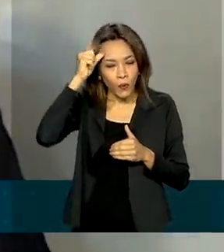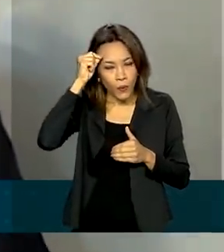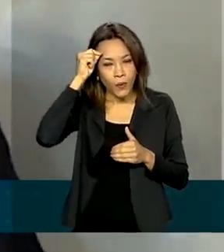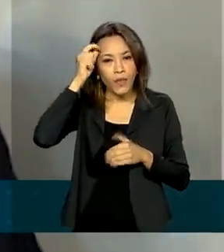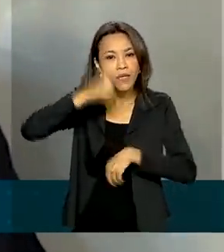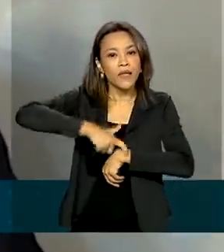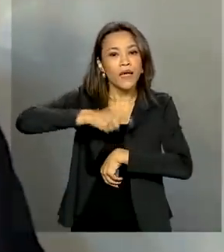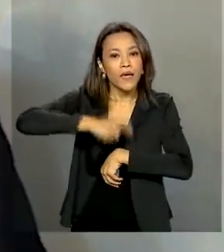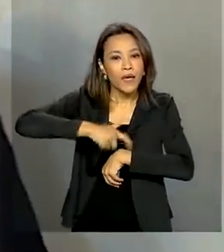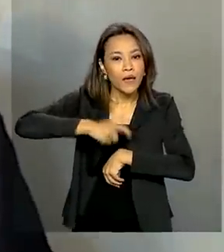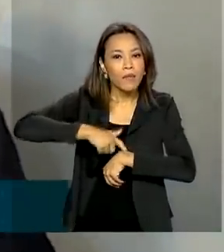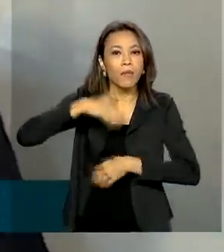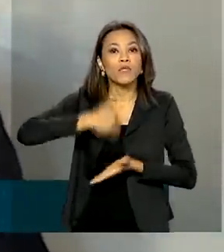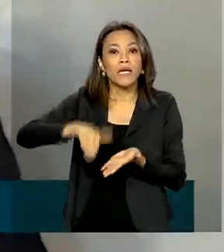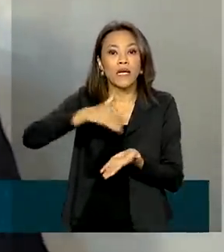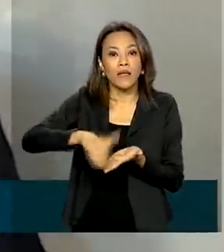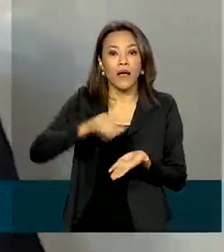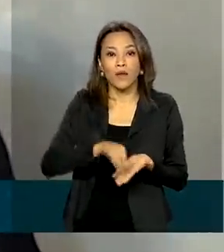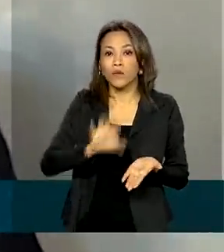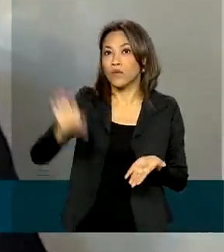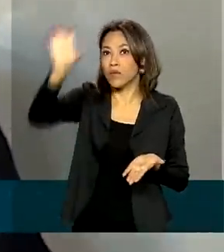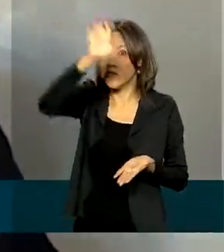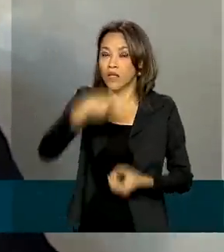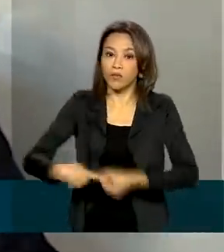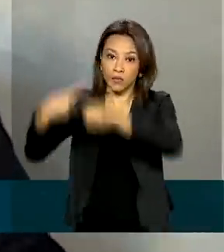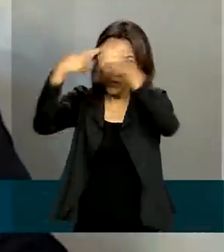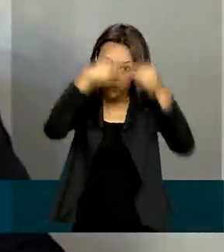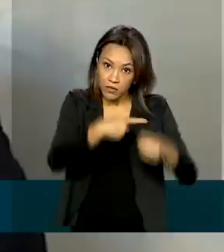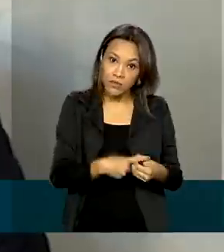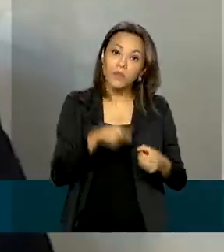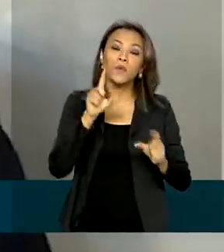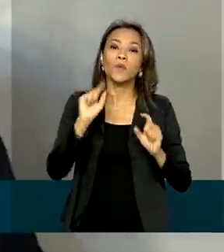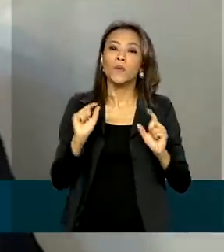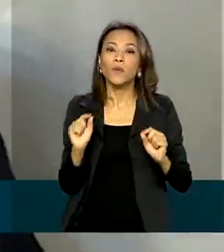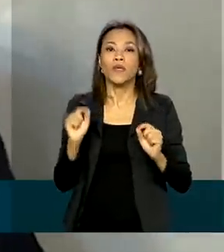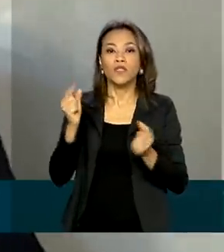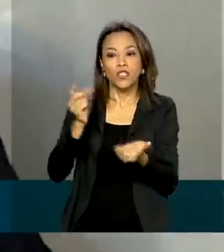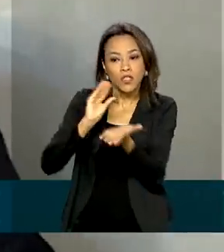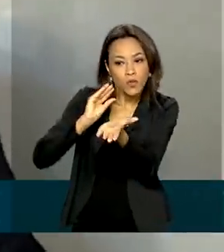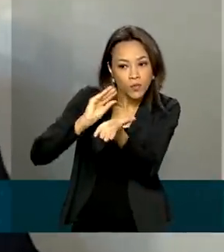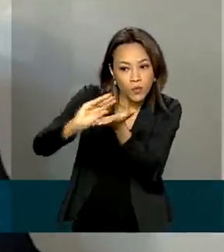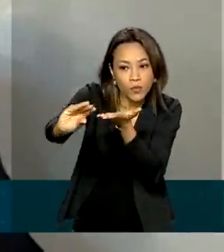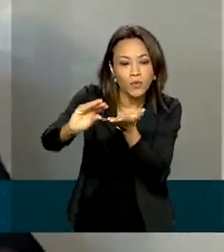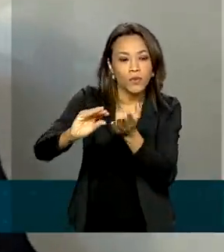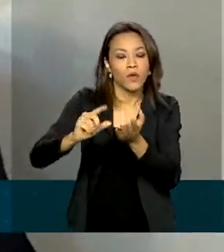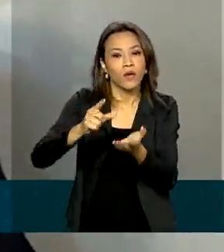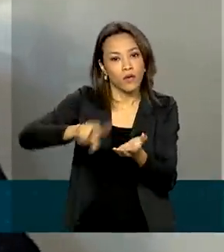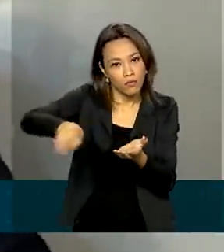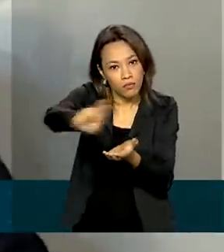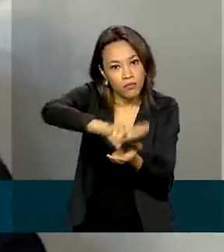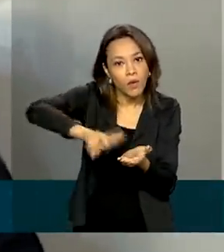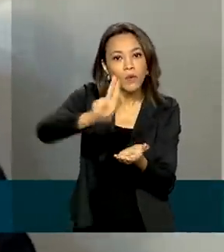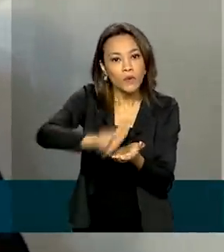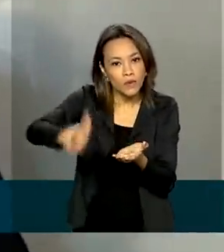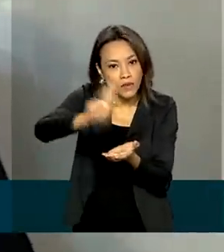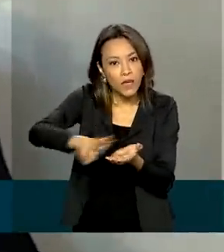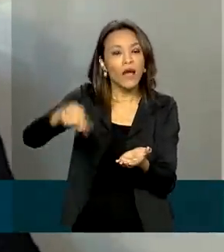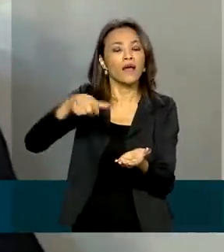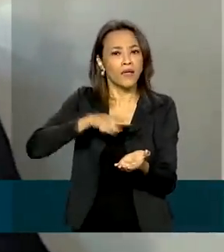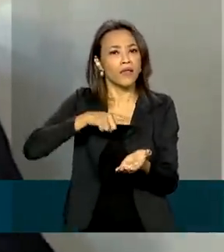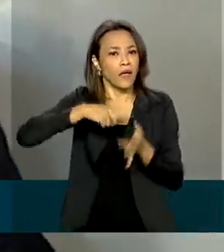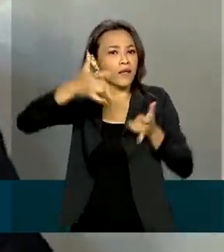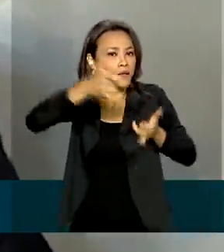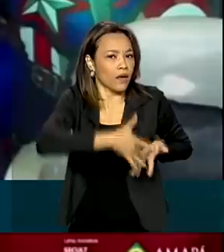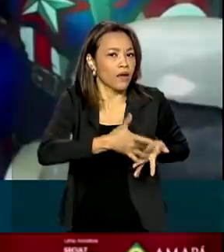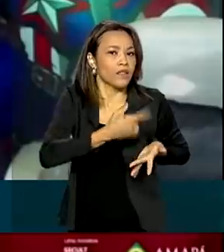tempo aos secretários municipais e estaduais de cultura de repassarem os recursos e usarem os saldos ainda existentes